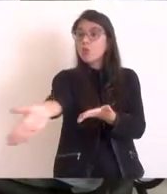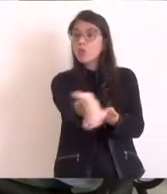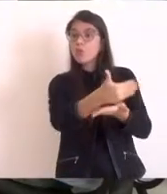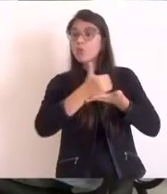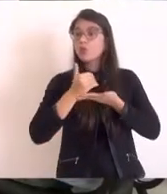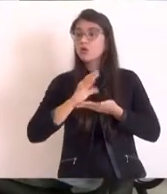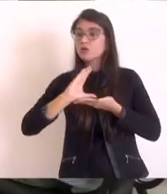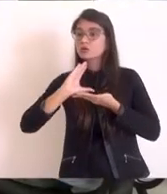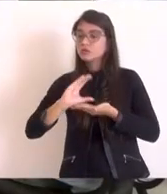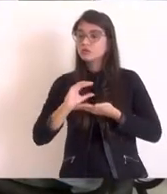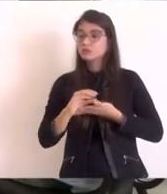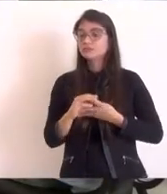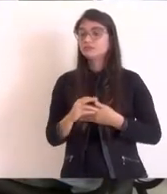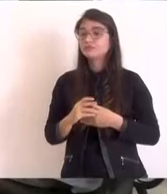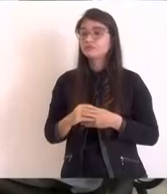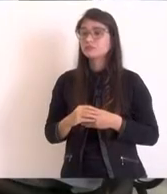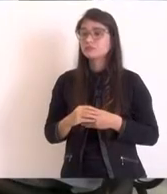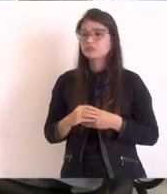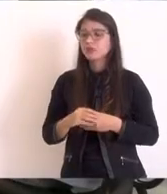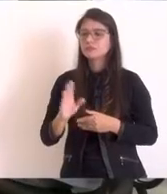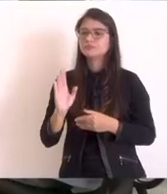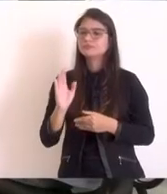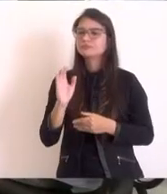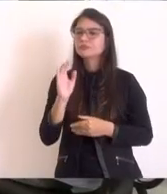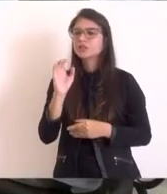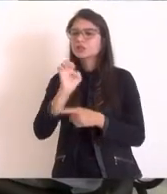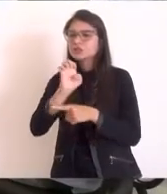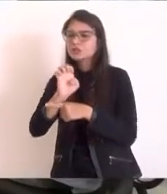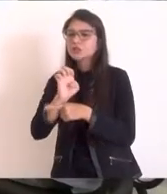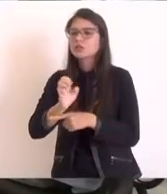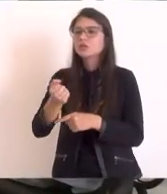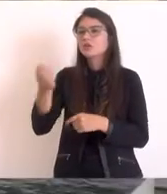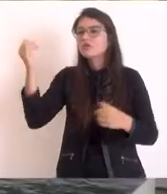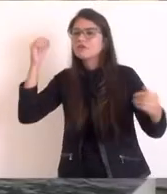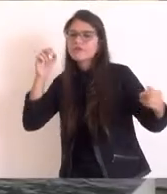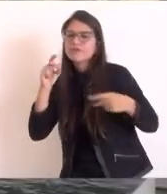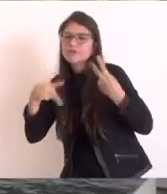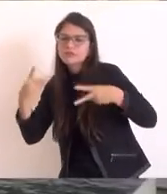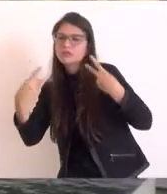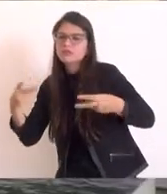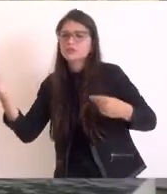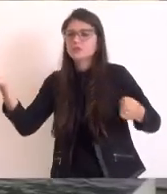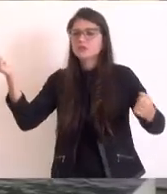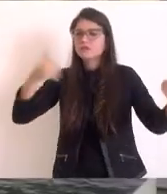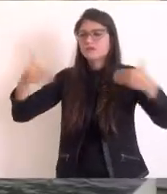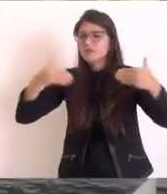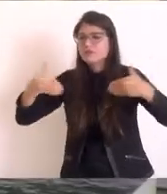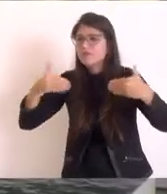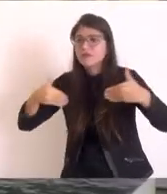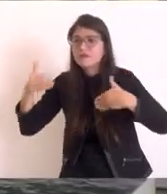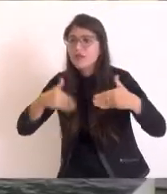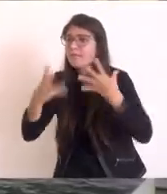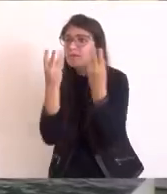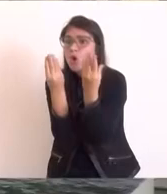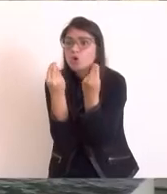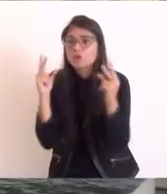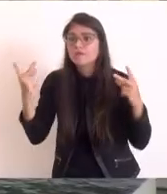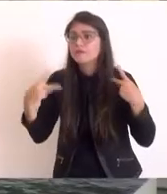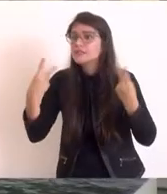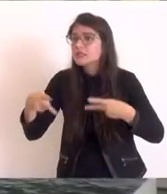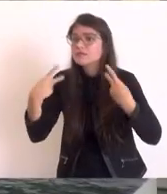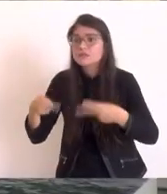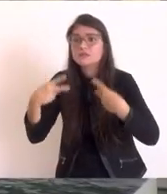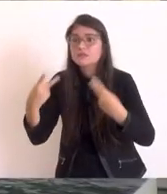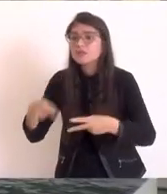mil visitantes internacionais em 2019. O nosso país recebeu 6 milhões